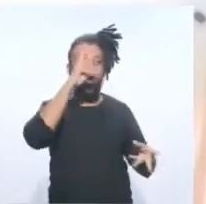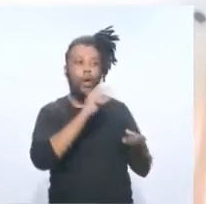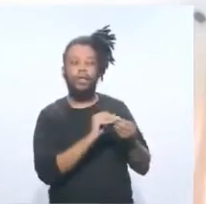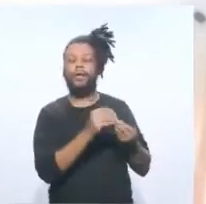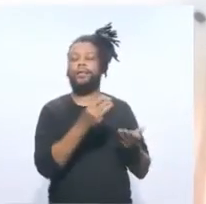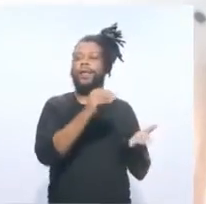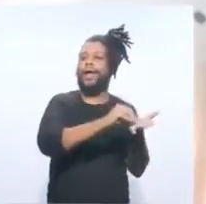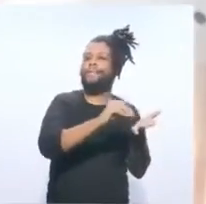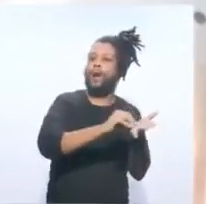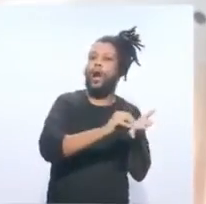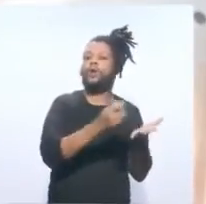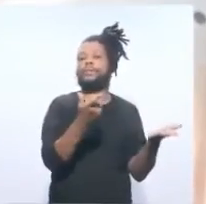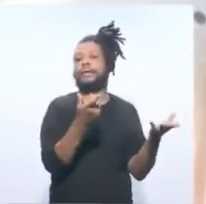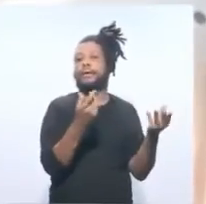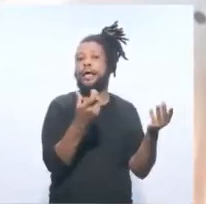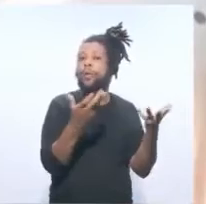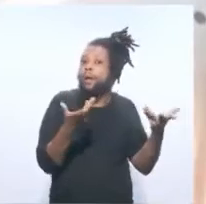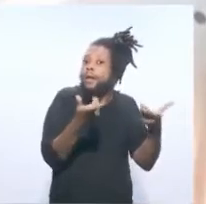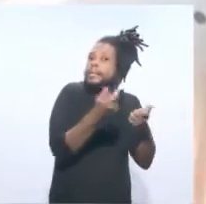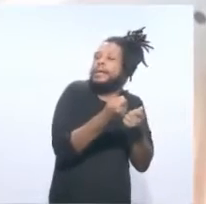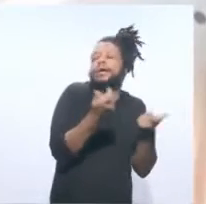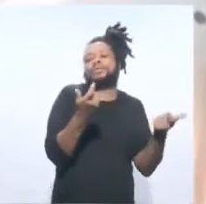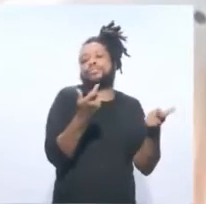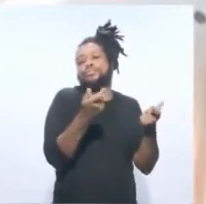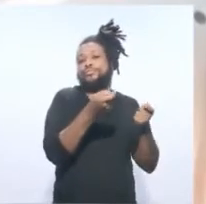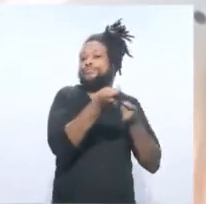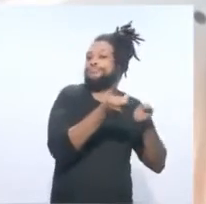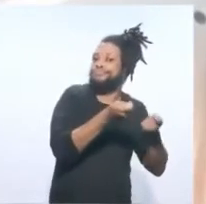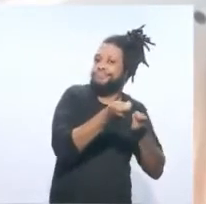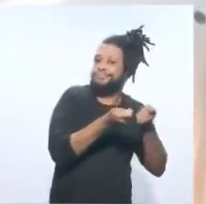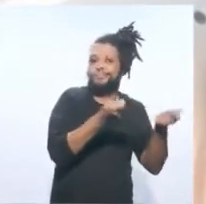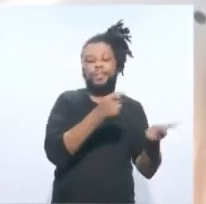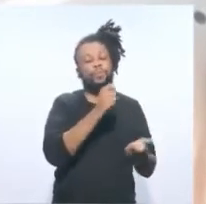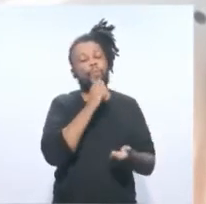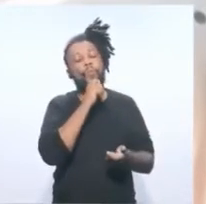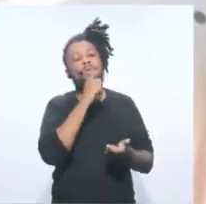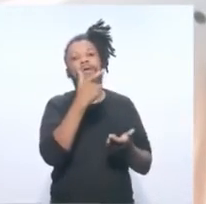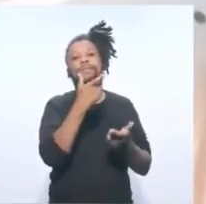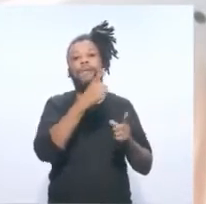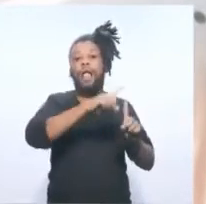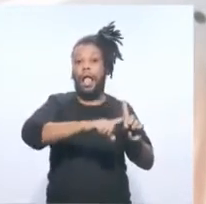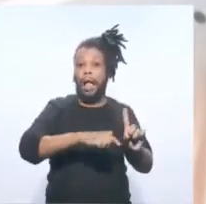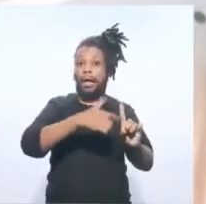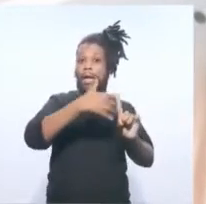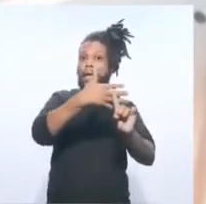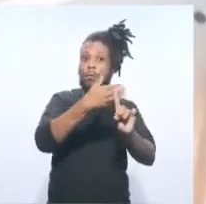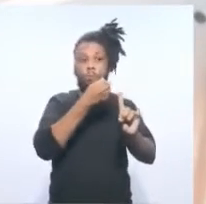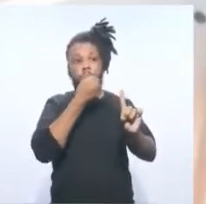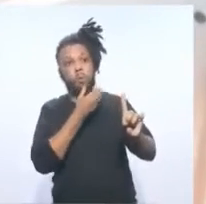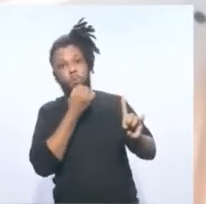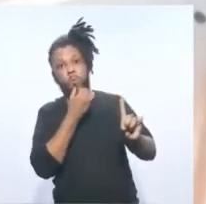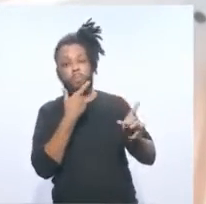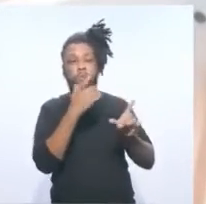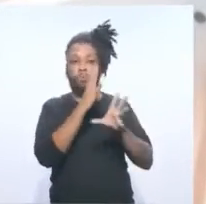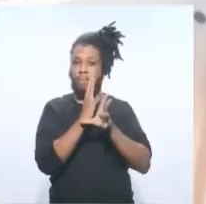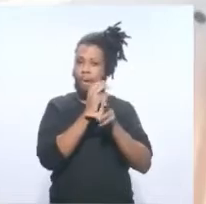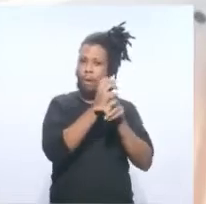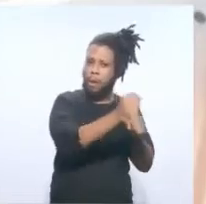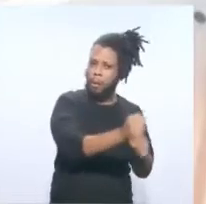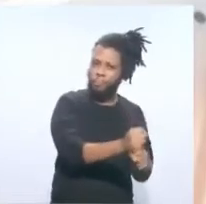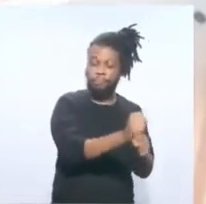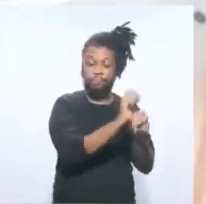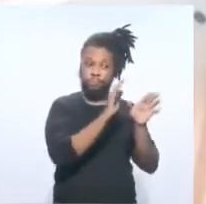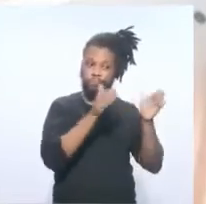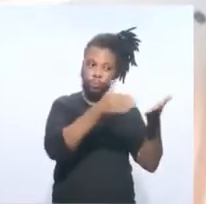governadores. Você não ouve decréscimo relevante, no montante direcionado à